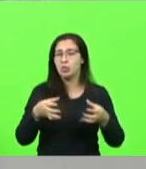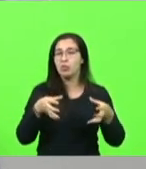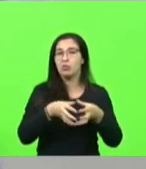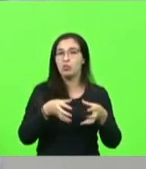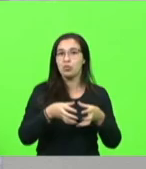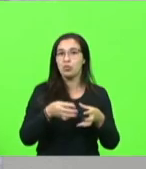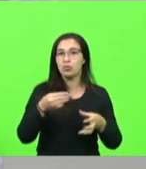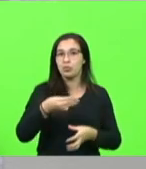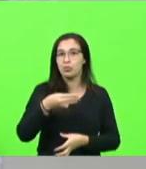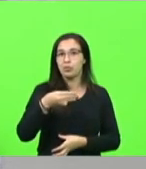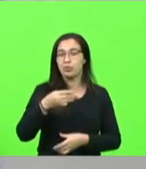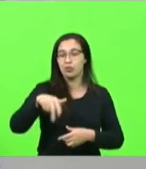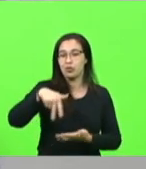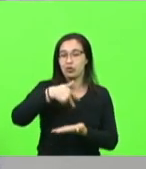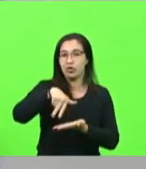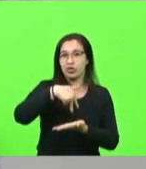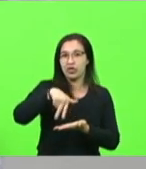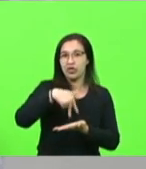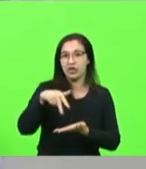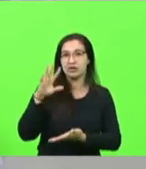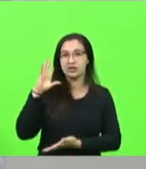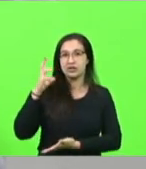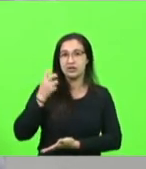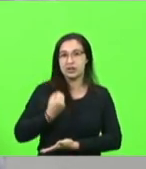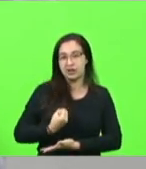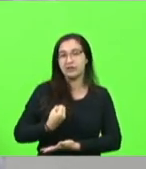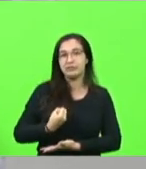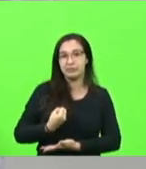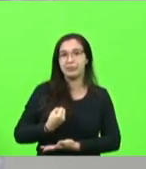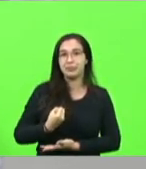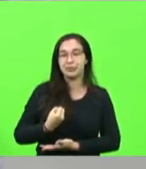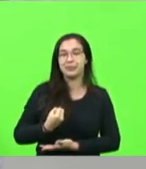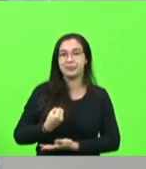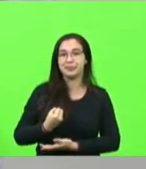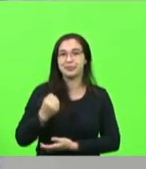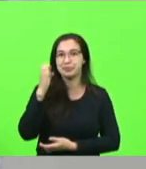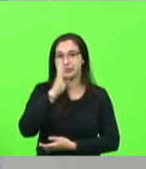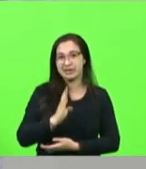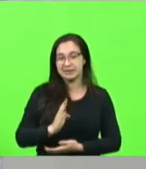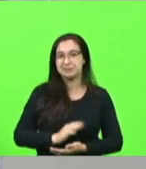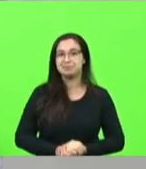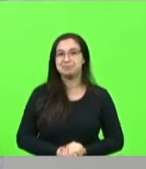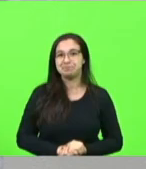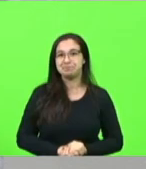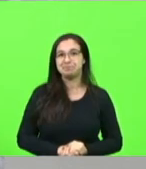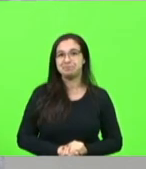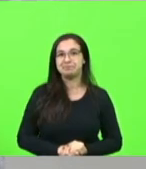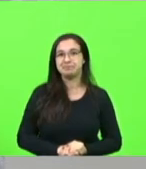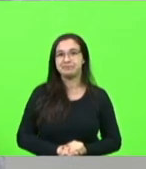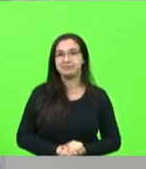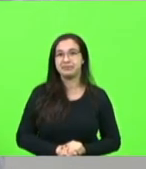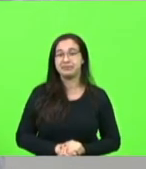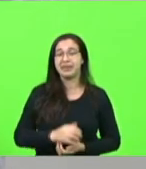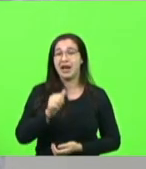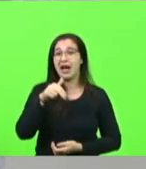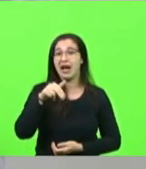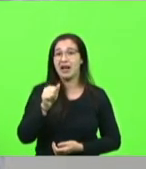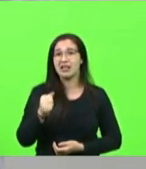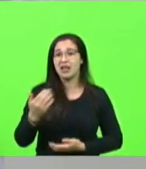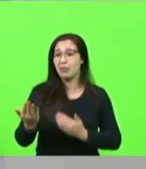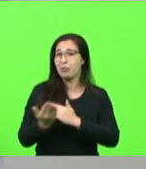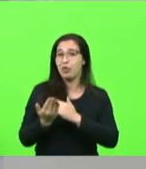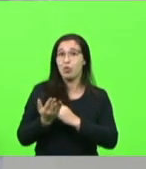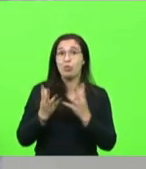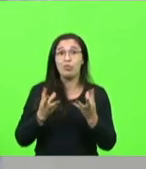é um grupo de dança afro, afro-brasileira, e a Ana sempre me ajudou muito, foi ela quem me